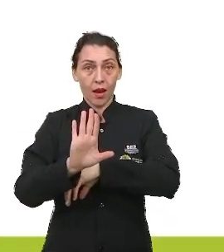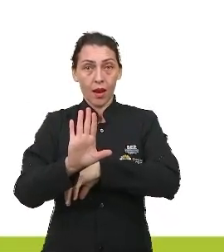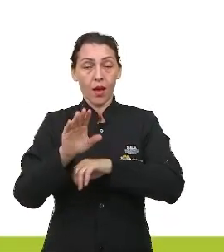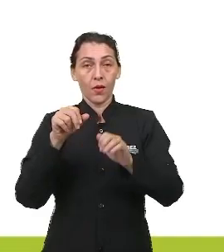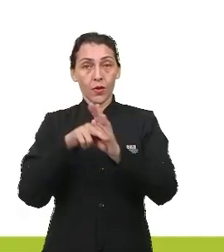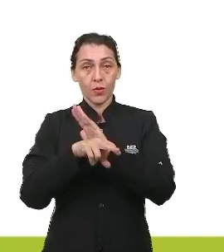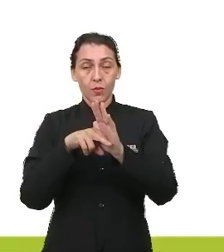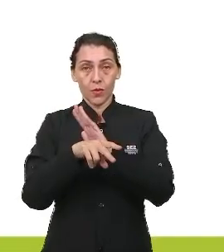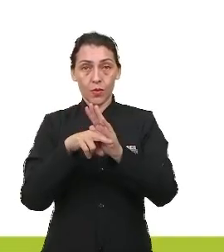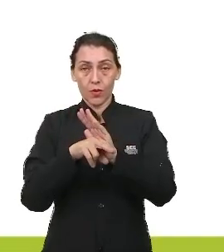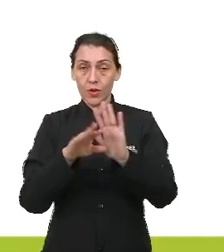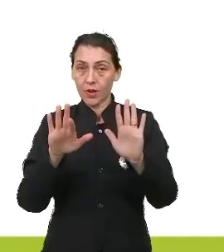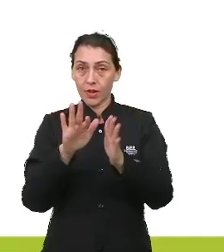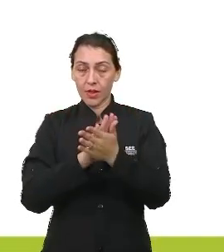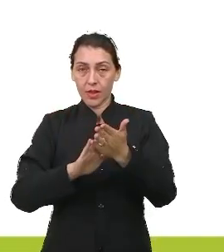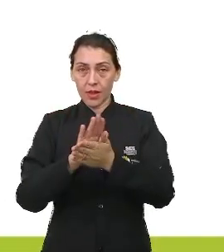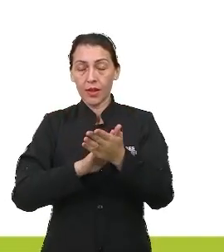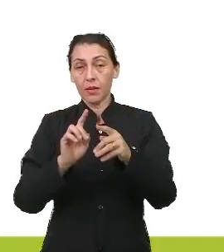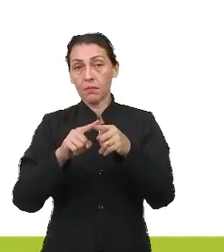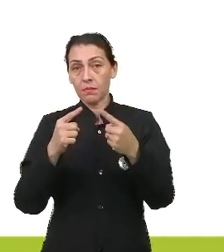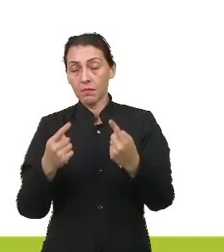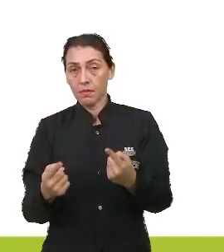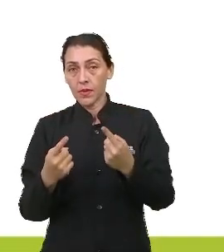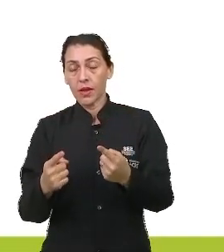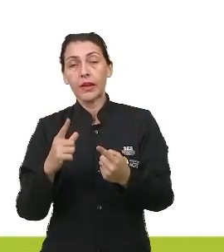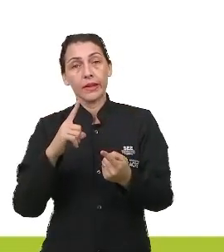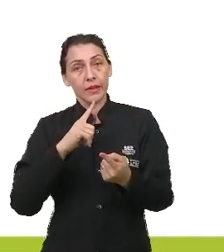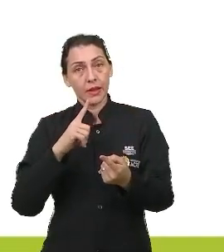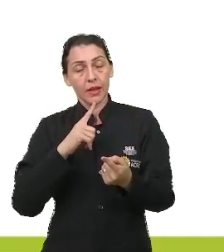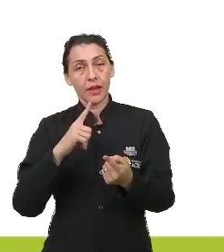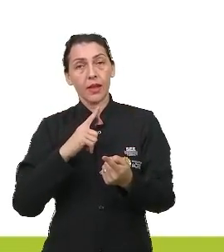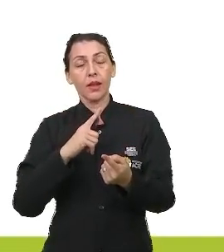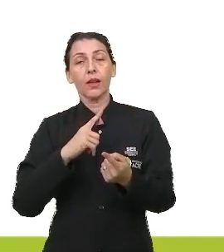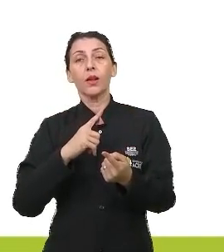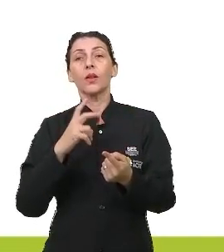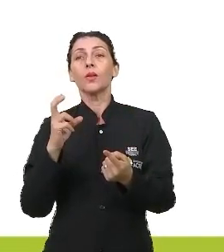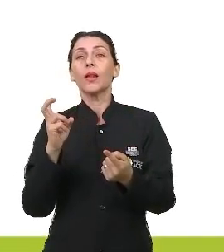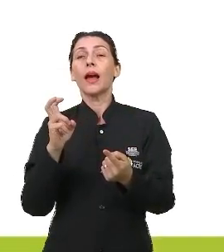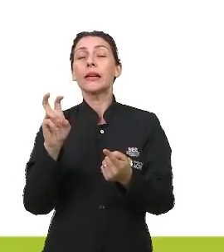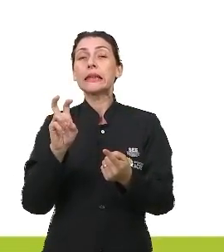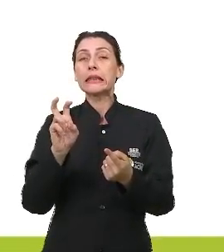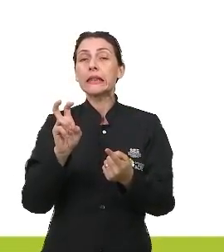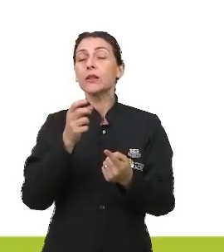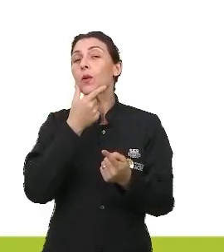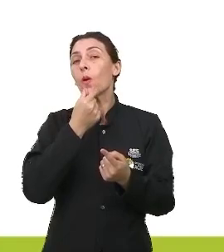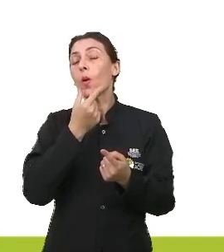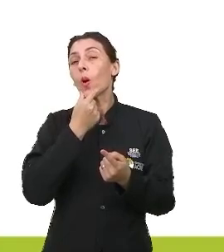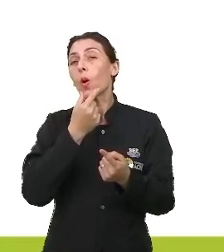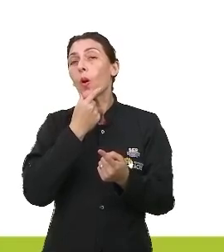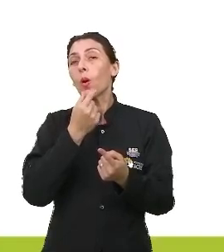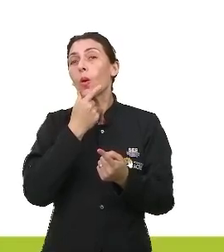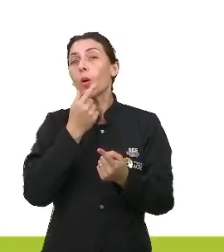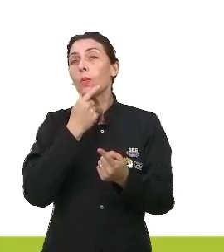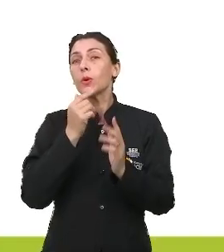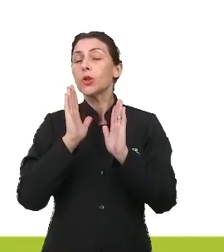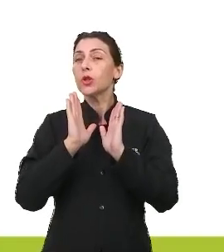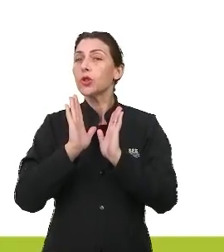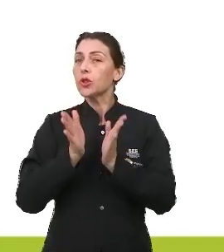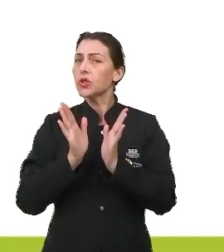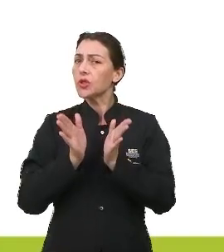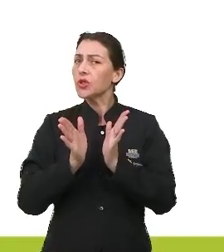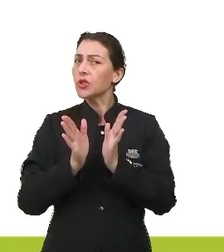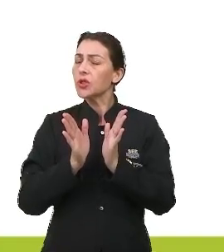biologia e evolução para vocês, mas nós temos aí no quinto homem, na quinta representação, o homem já com,